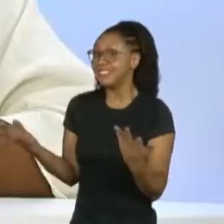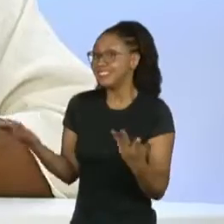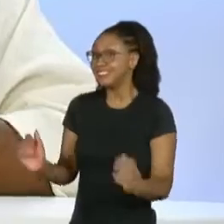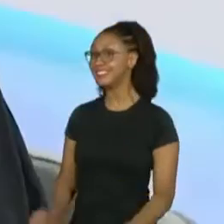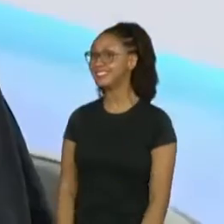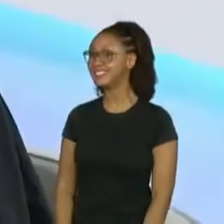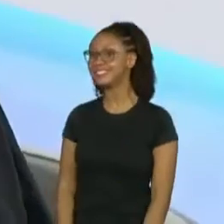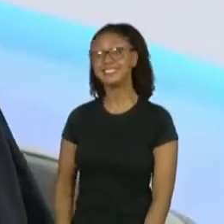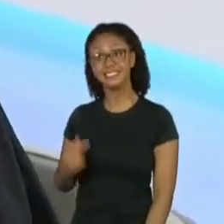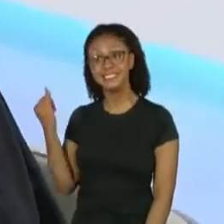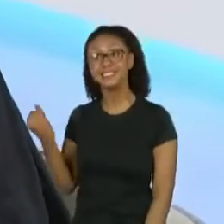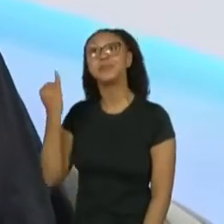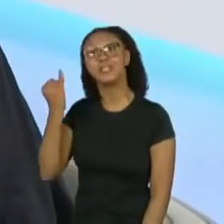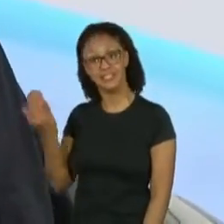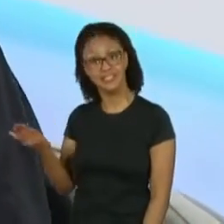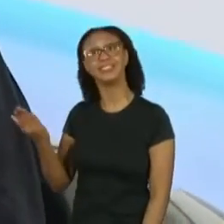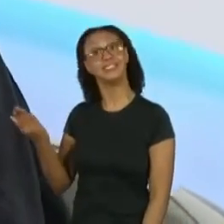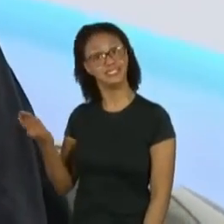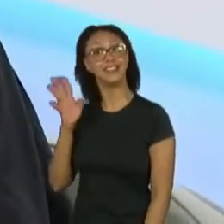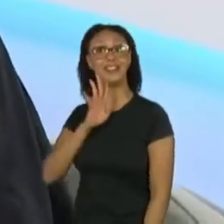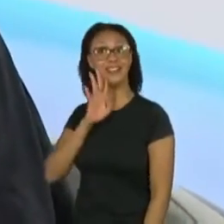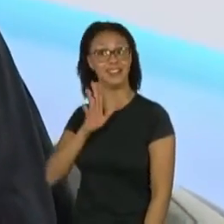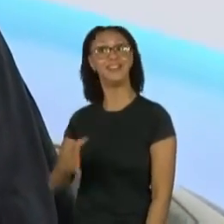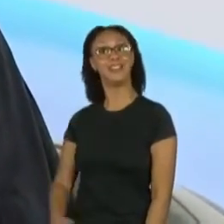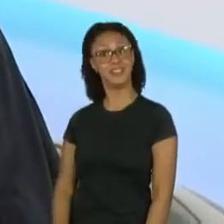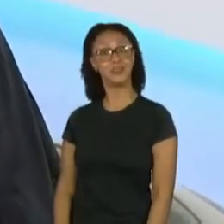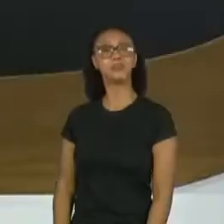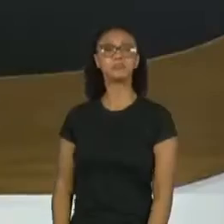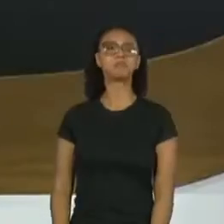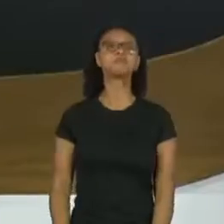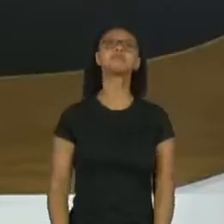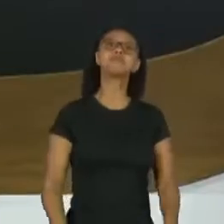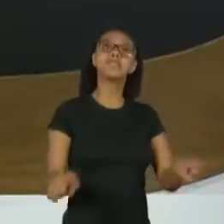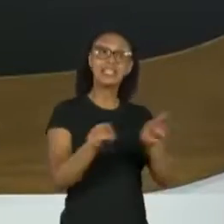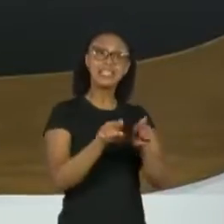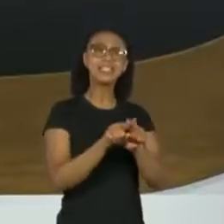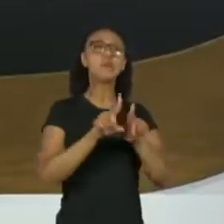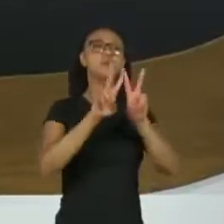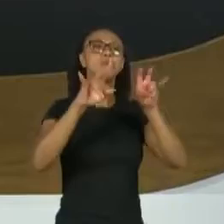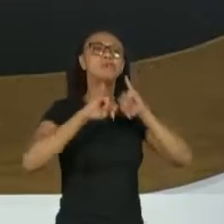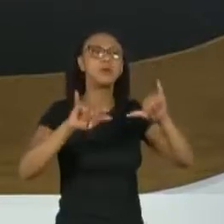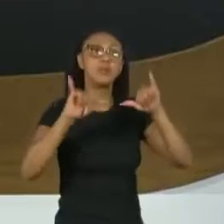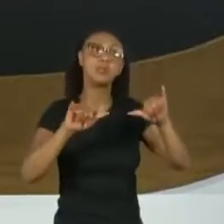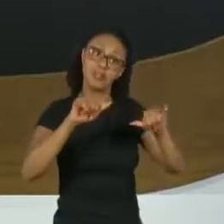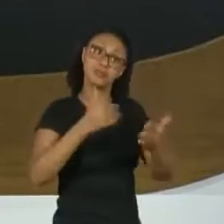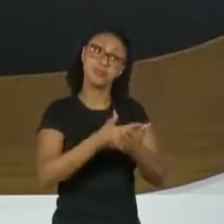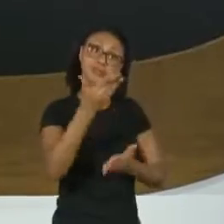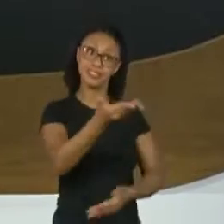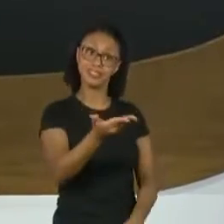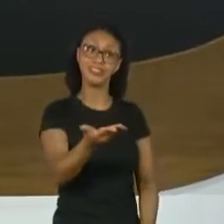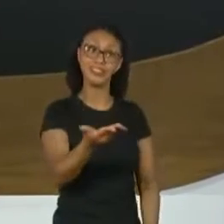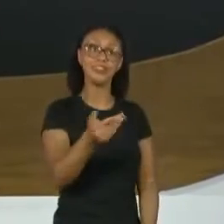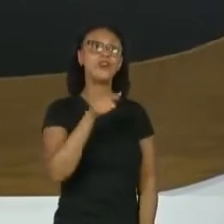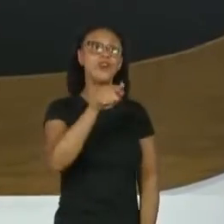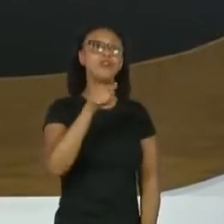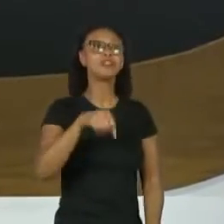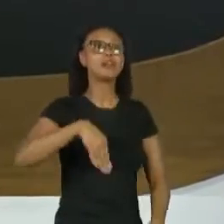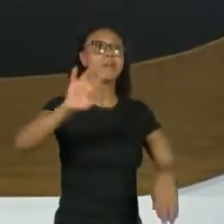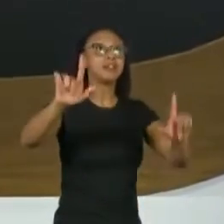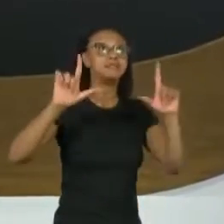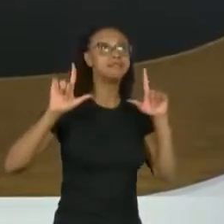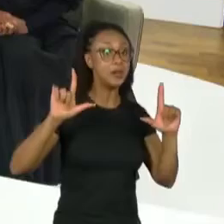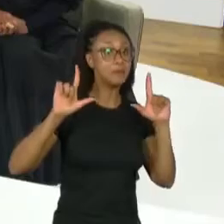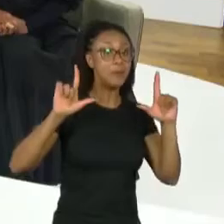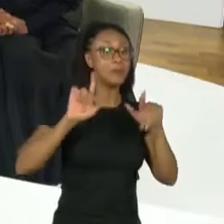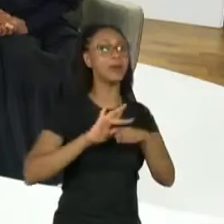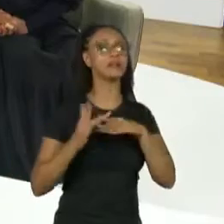isso é importante, né, é legal. E a coisa da publicidade veio muito a partir daí também, nessa sua maior exposição nas redes